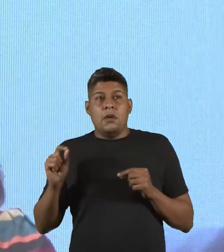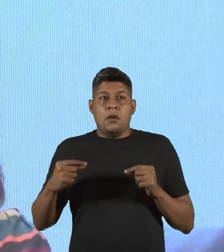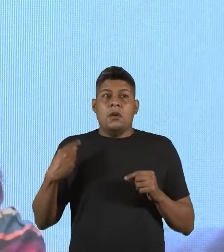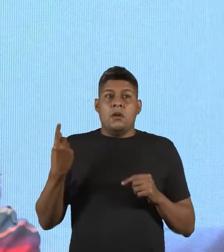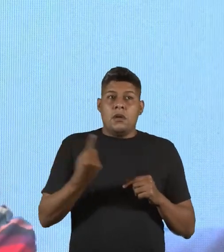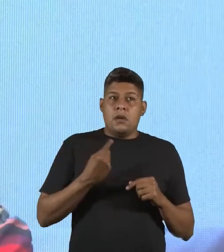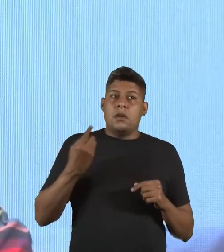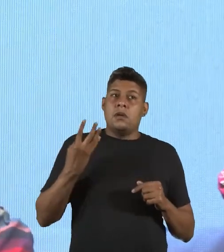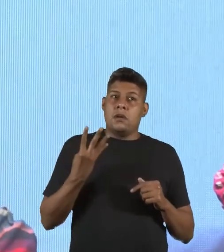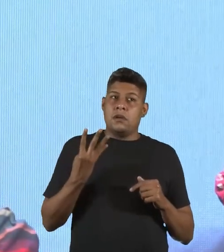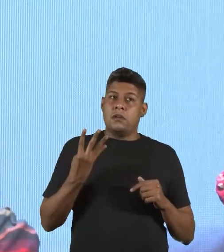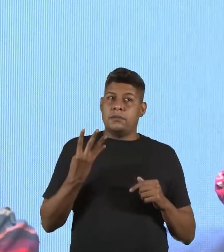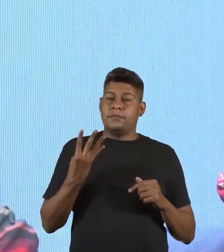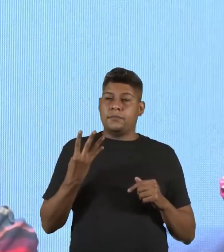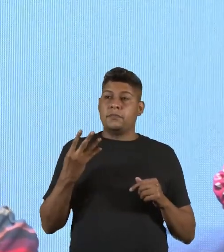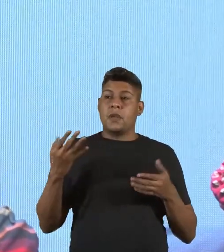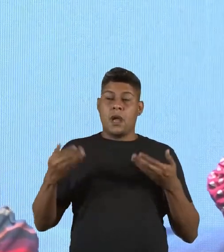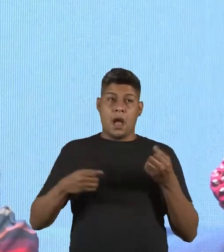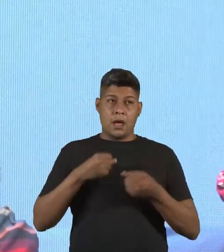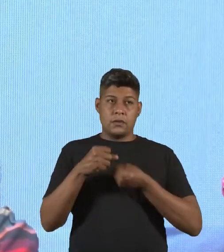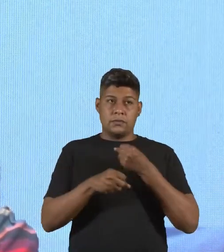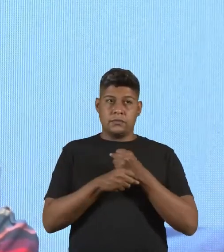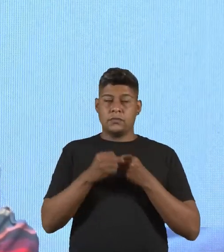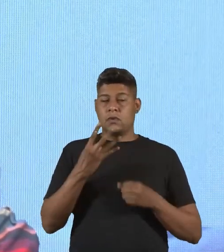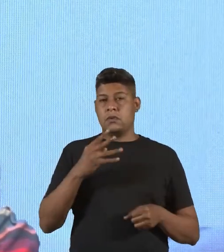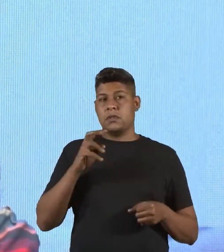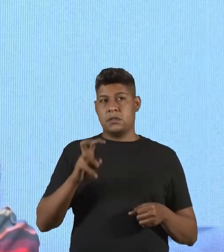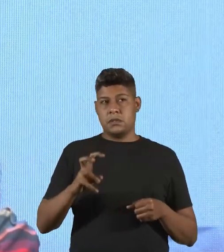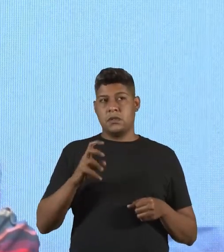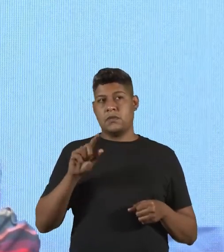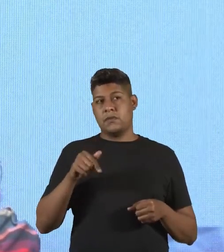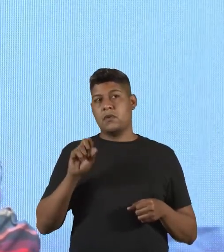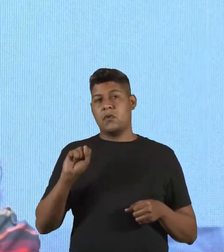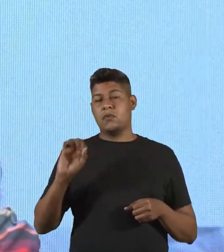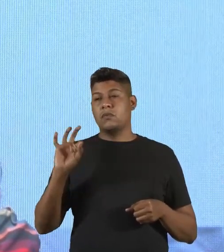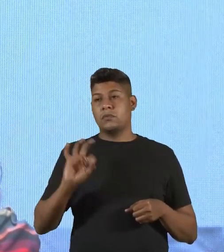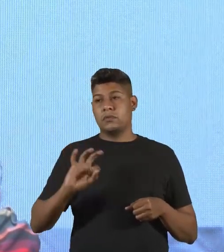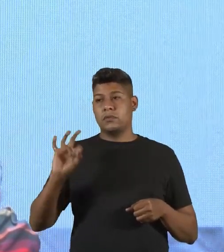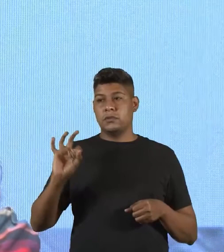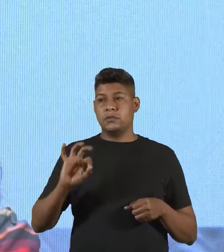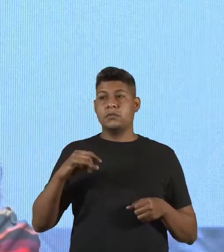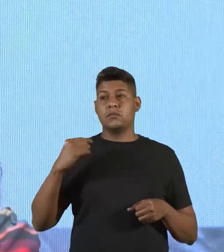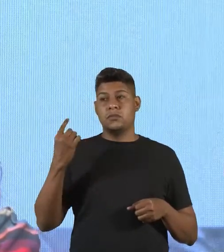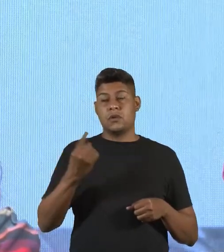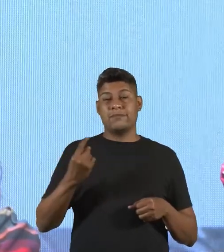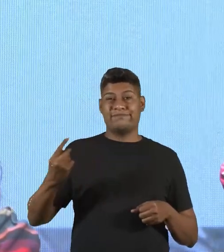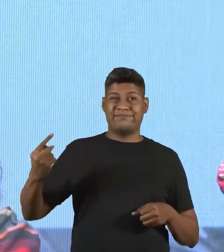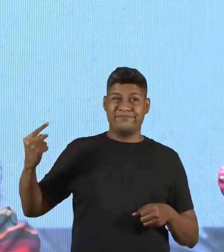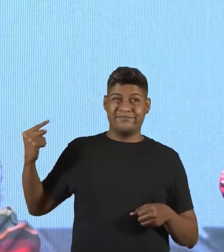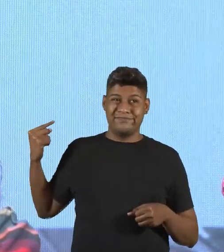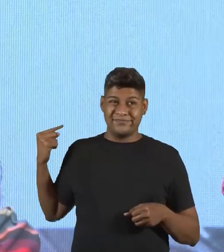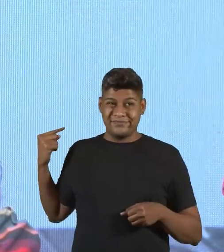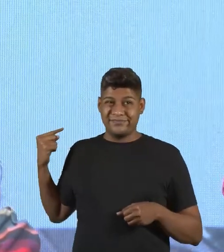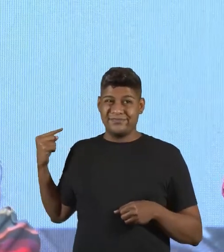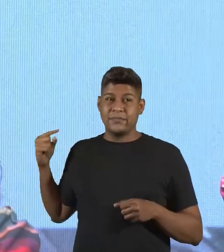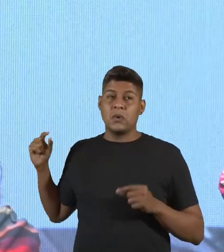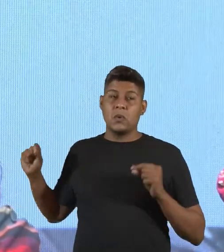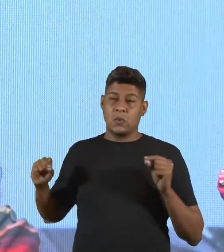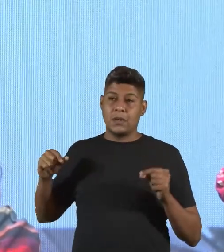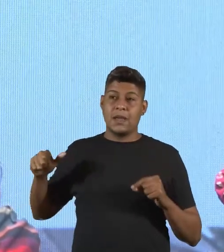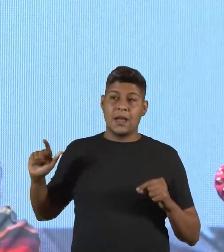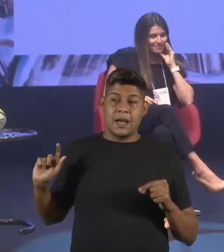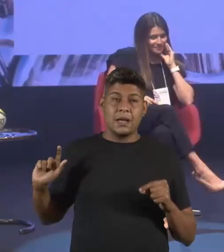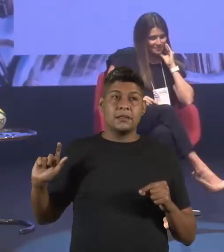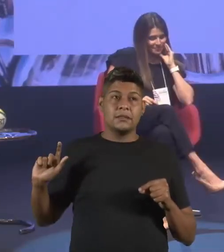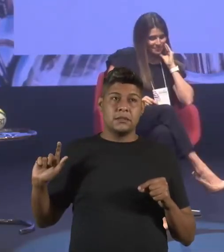nós éramos 40... Esse ano, nós somos 45,8%. Nós éramos, até o ano passado, antes da